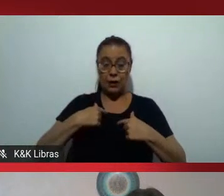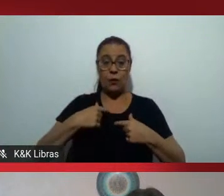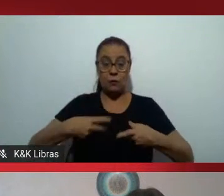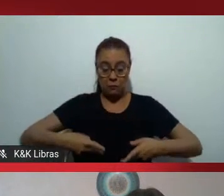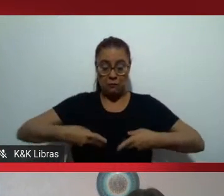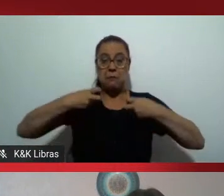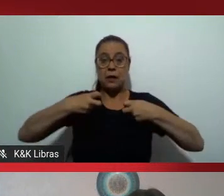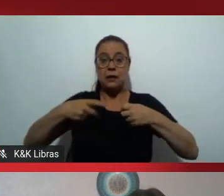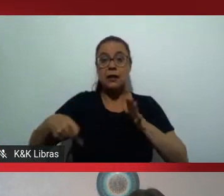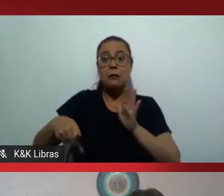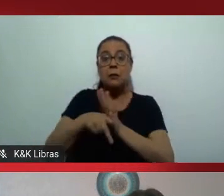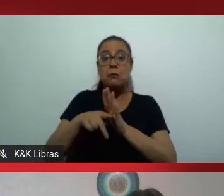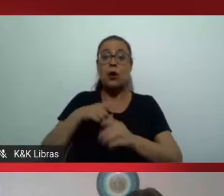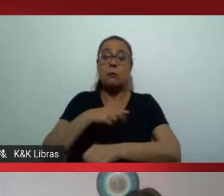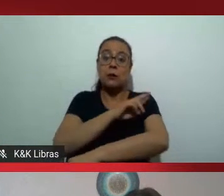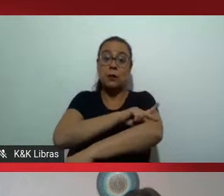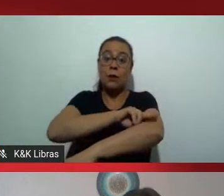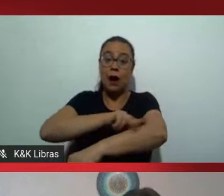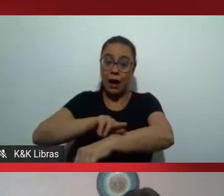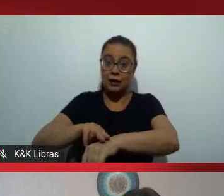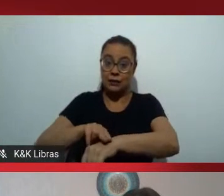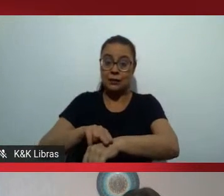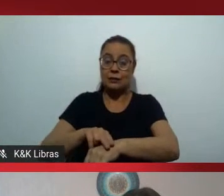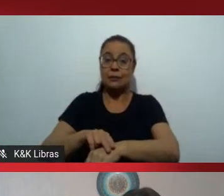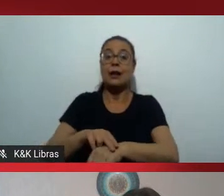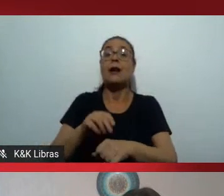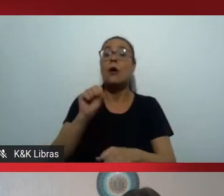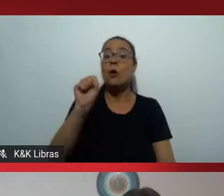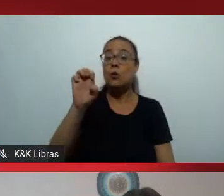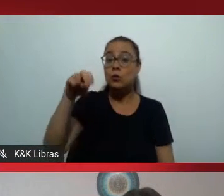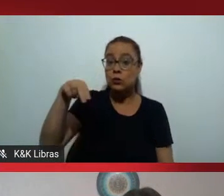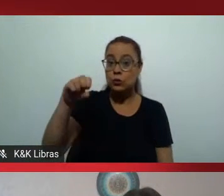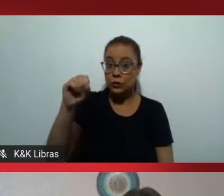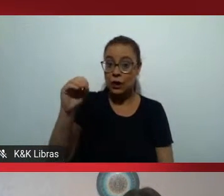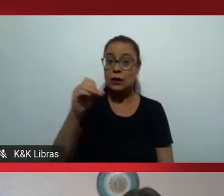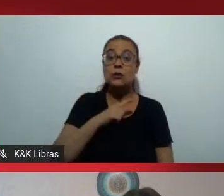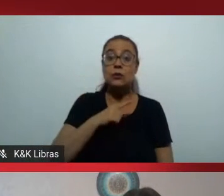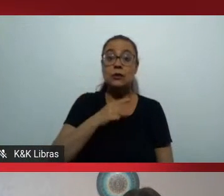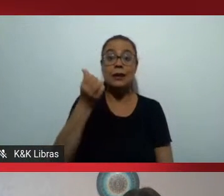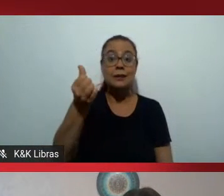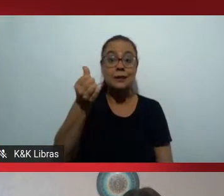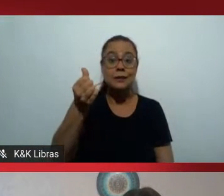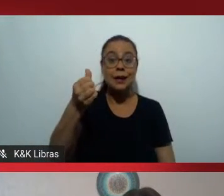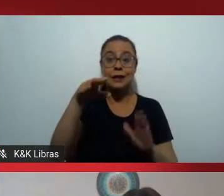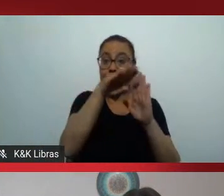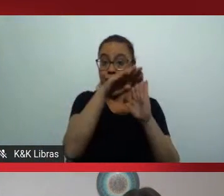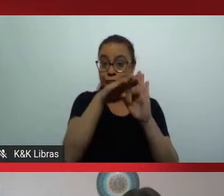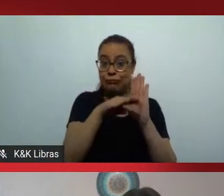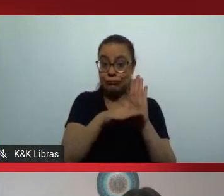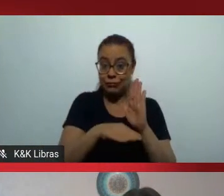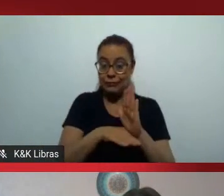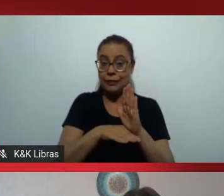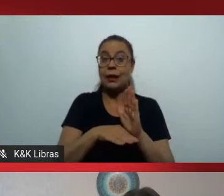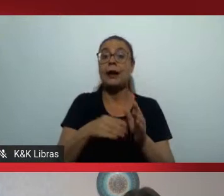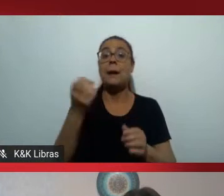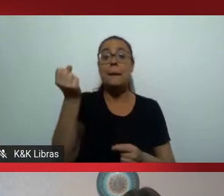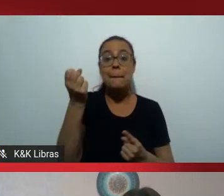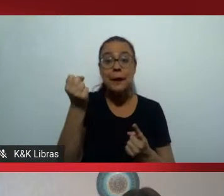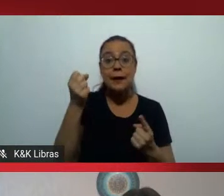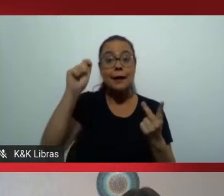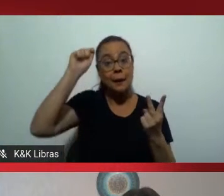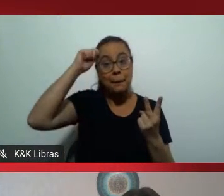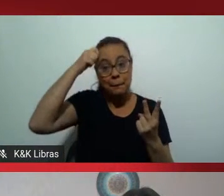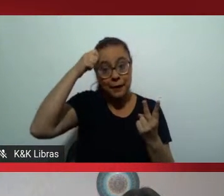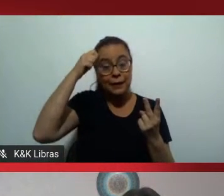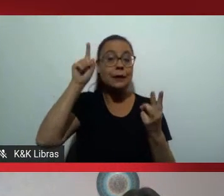censo eleita em seis categorias. O censo eleita em seis categorias. O estudante se identifica como se ele é da raça branca, preta, parda,